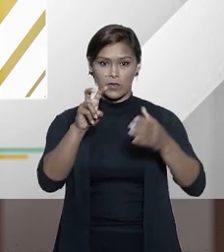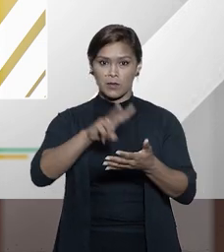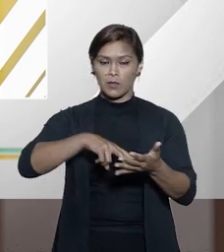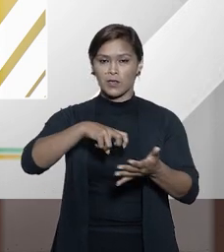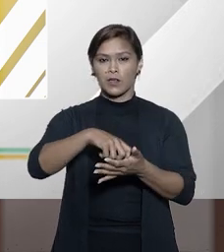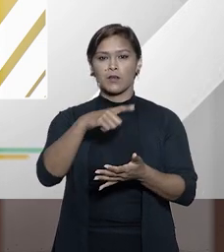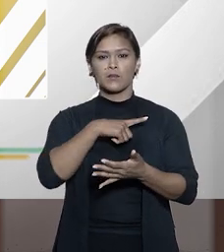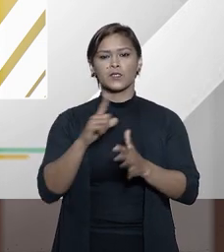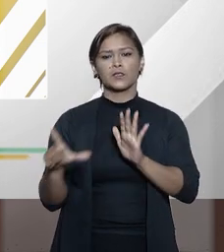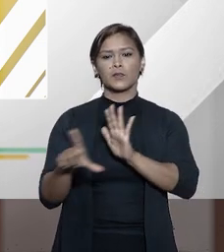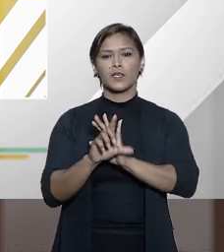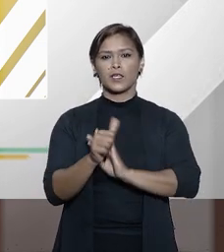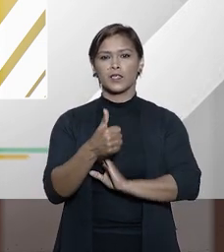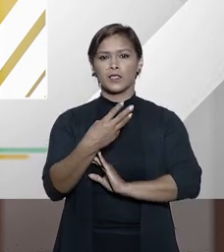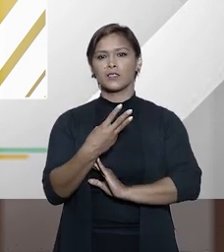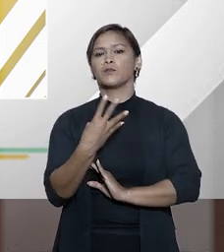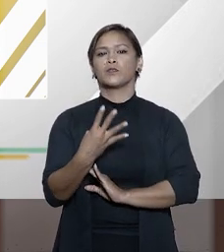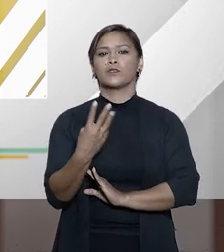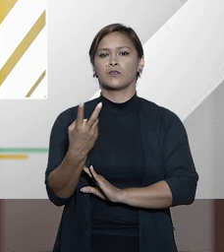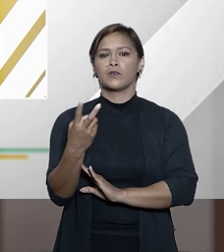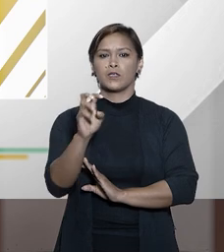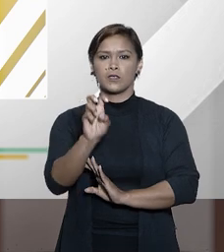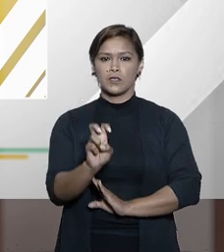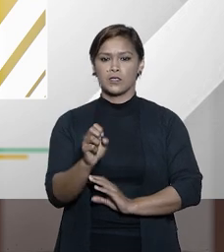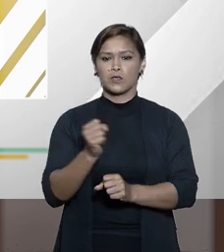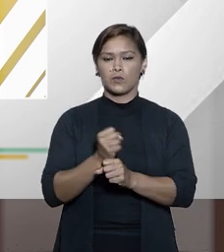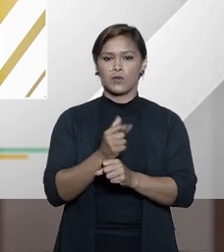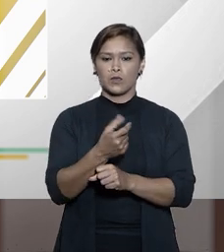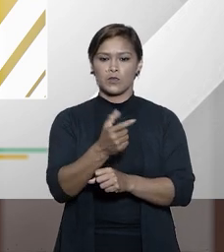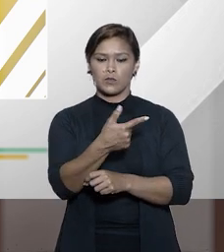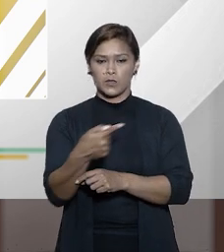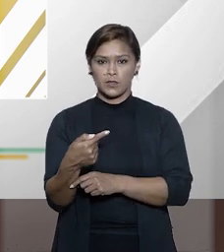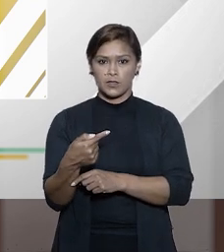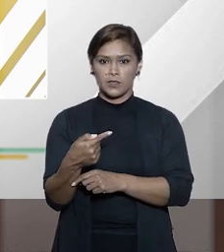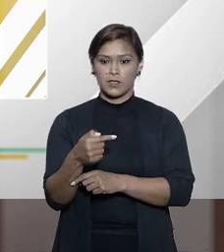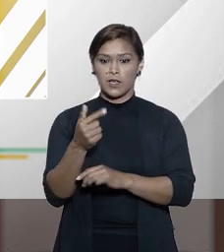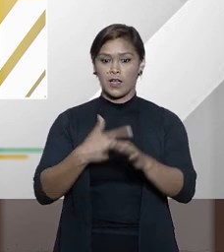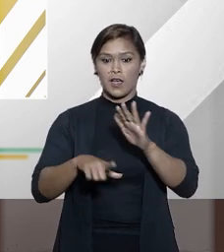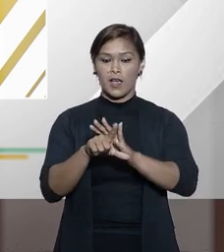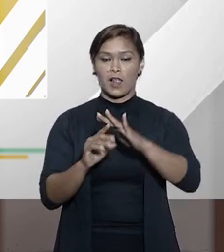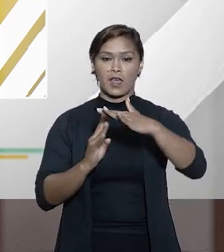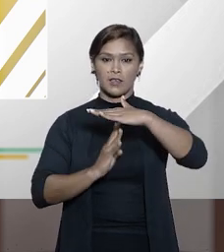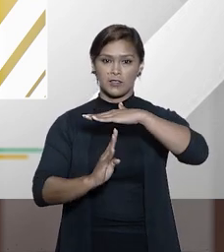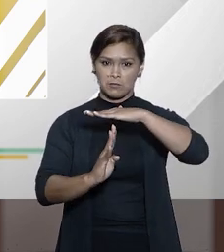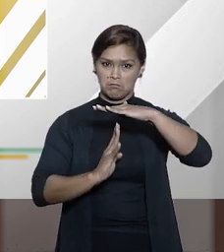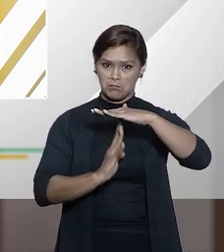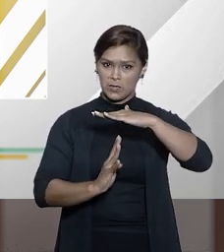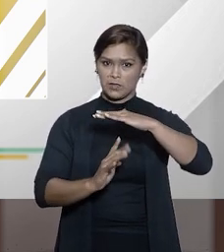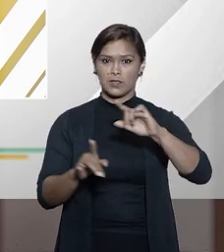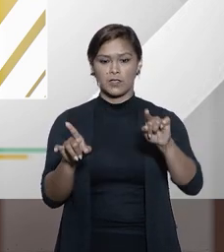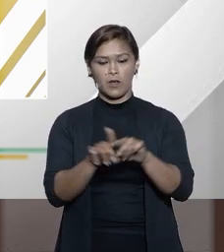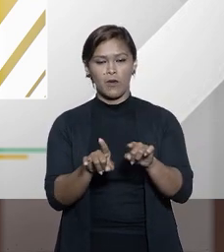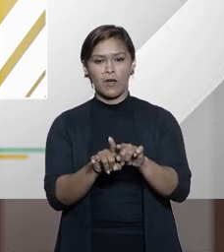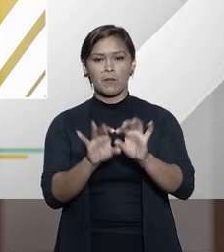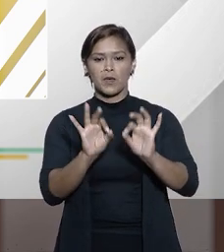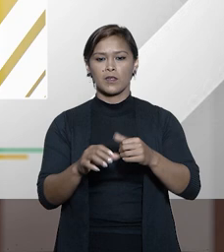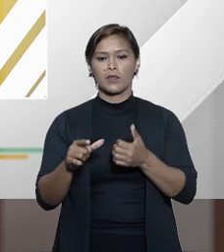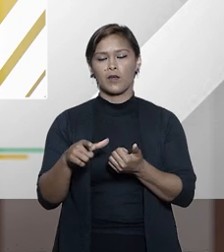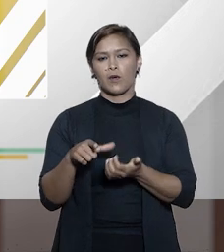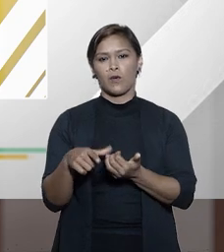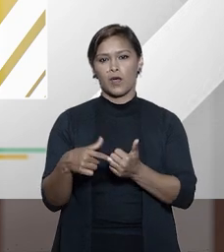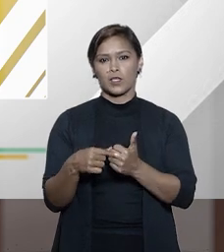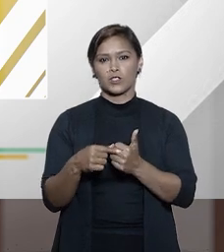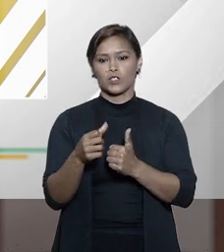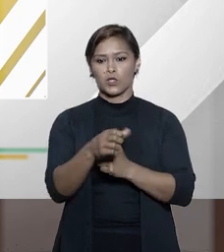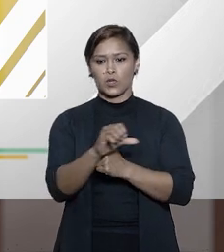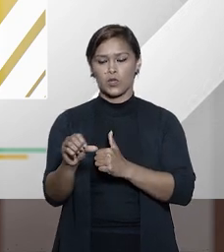mas temos aí a lei 13.445 de 2017, a lei de migração. Também temos o artigo